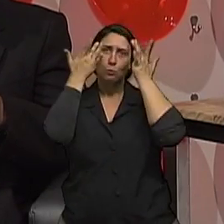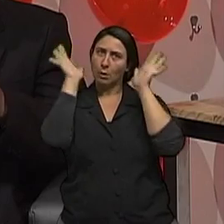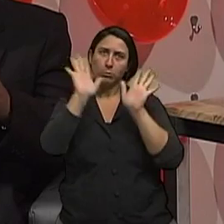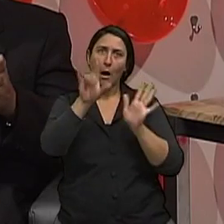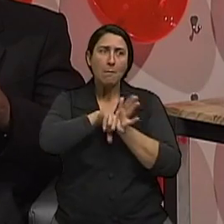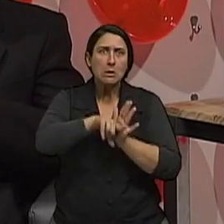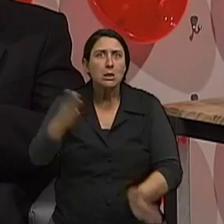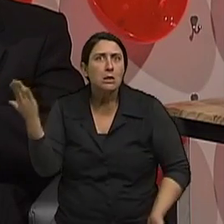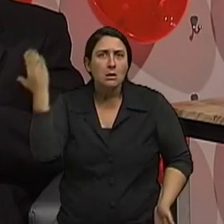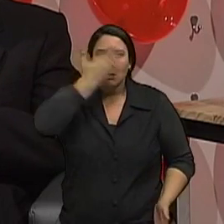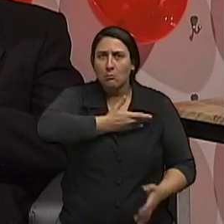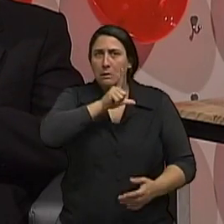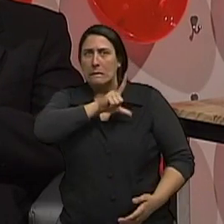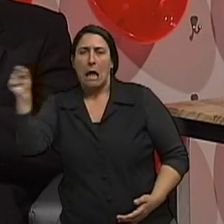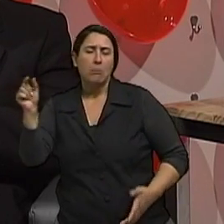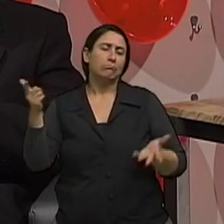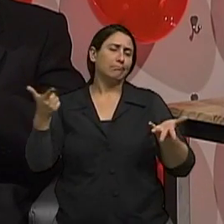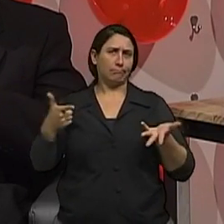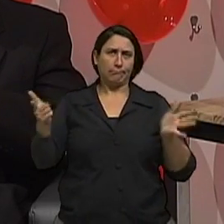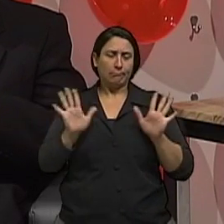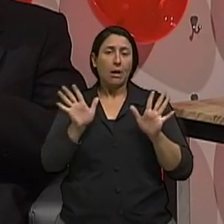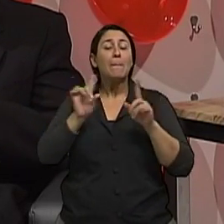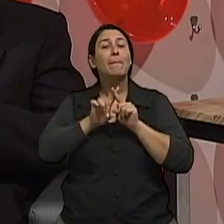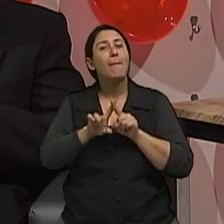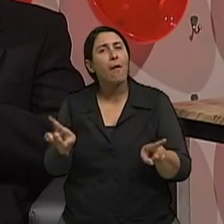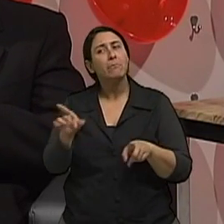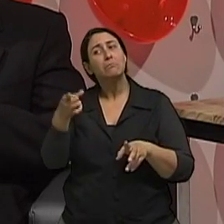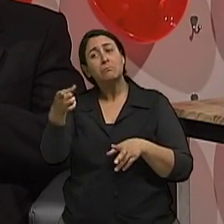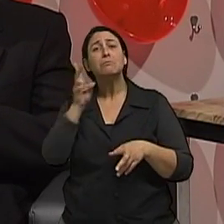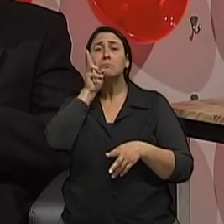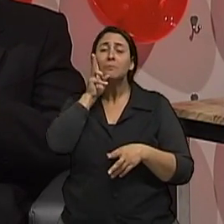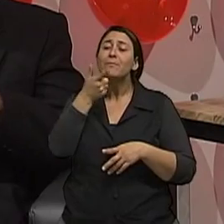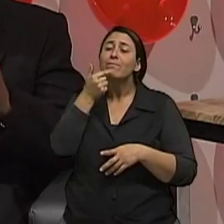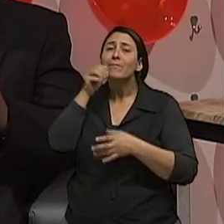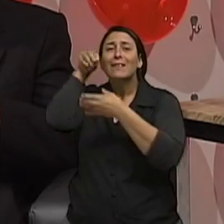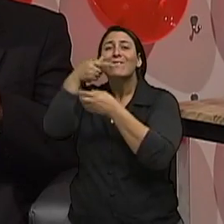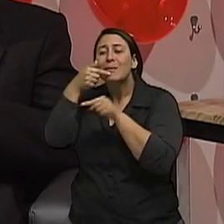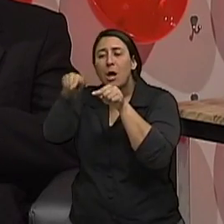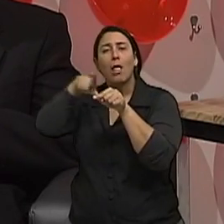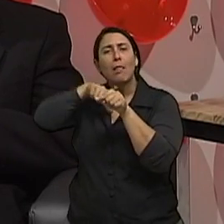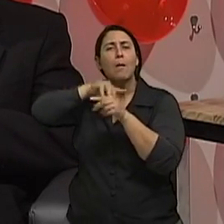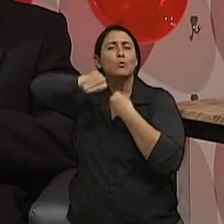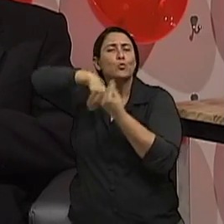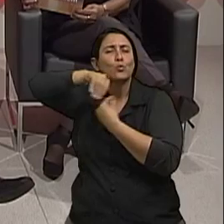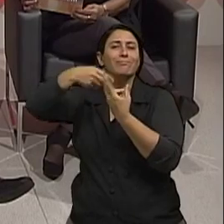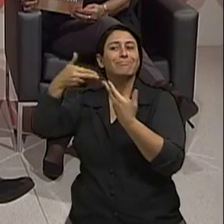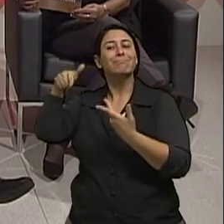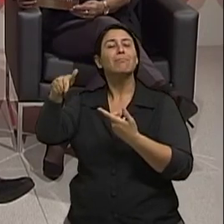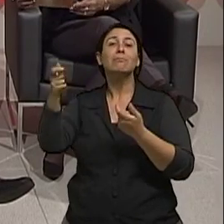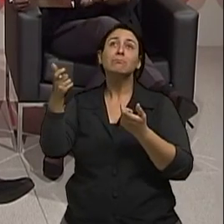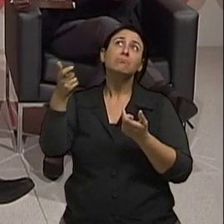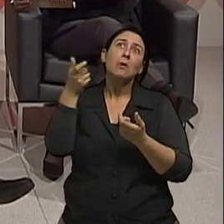se associe a esses aspectos do vinho tinto, em especial, além do álcool em geral. Claro,